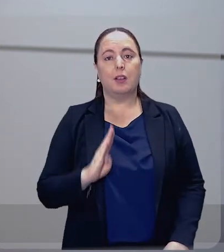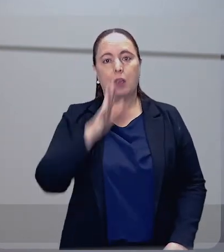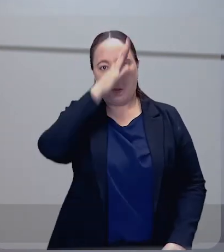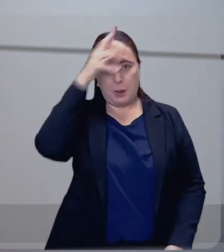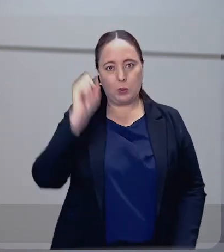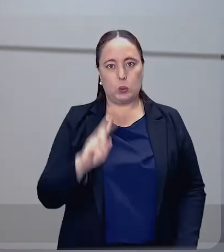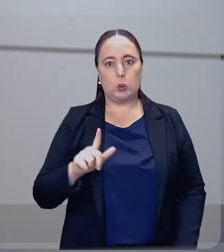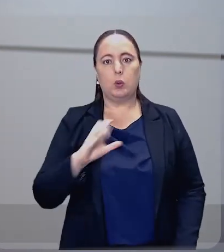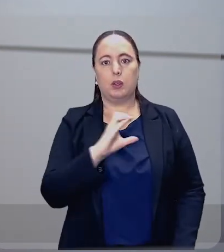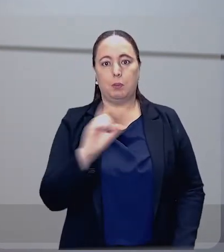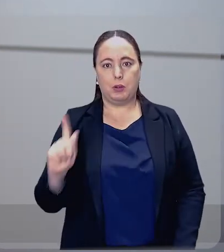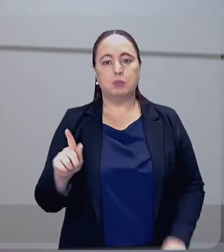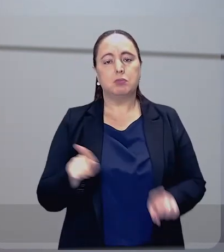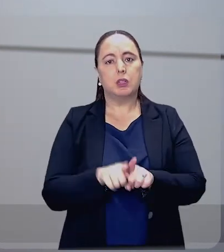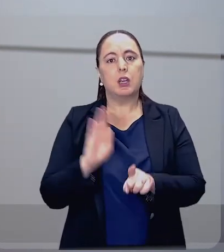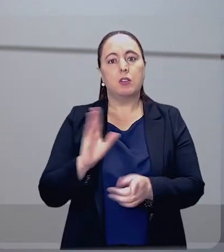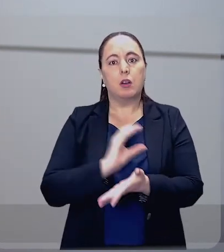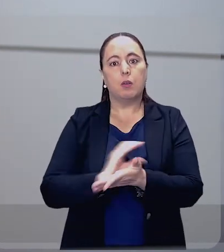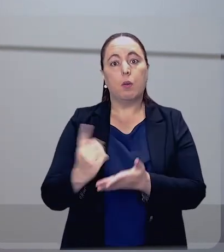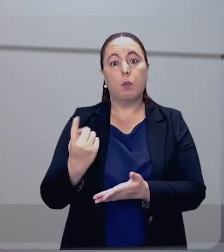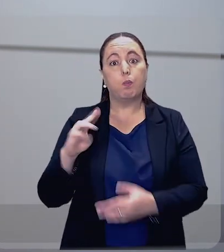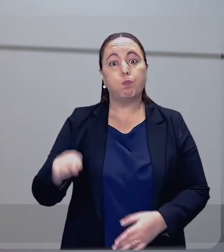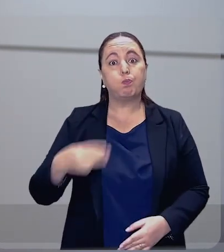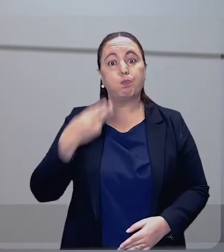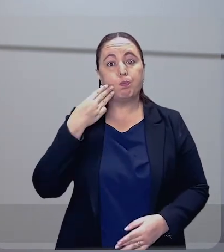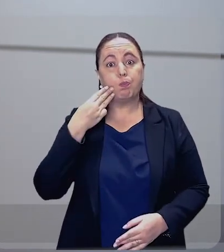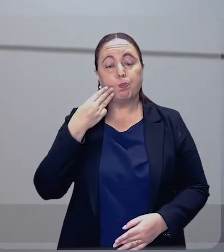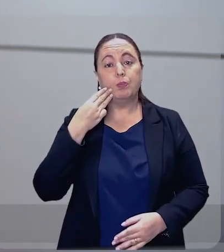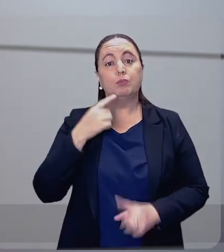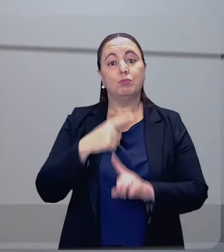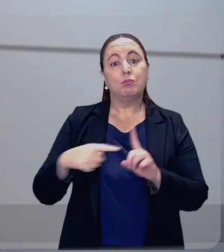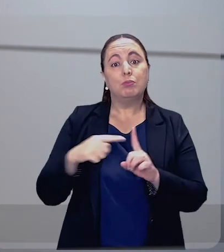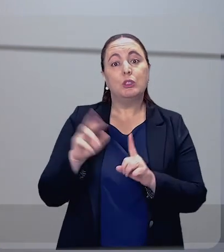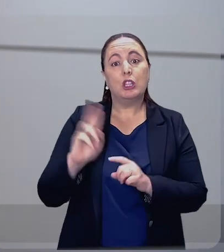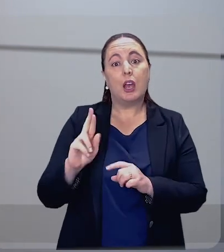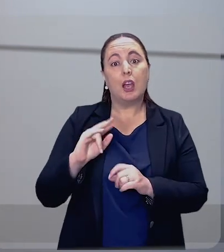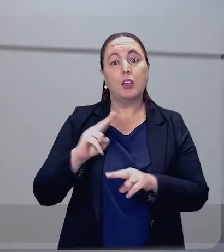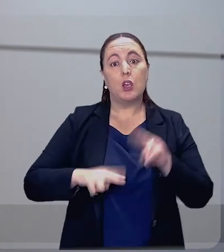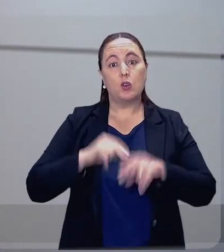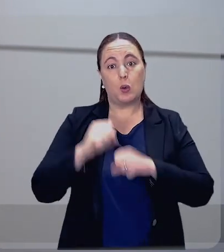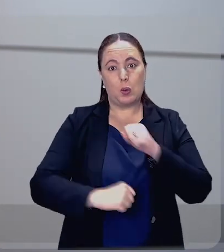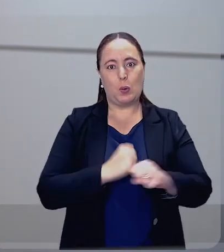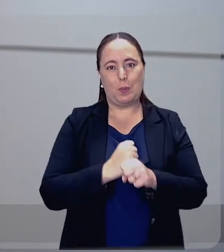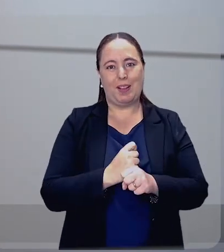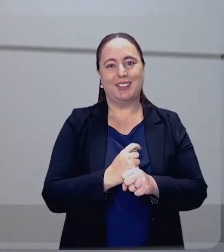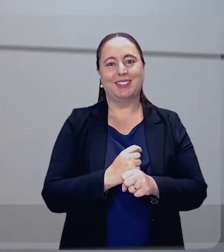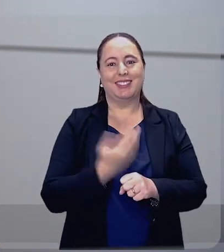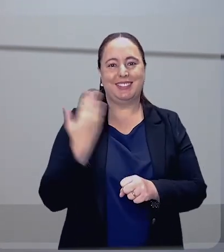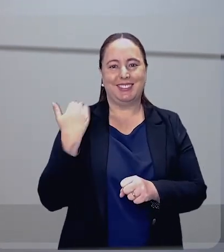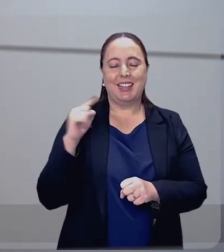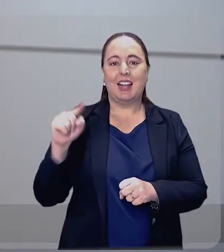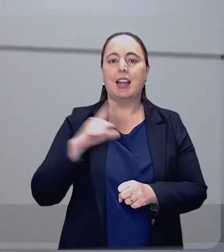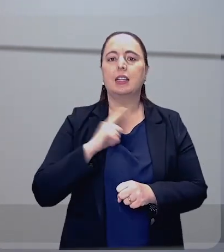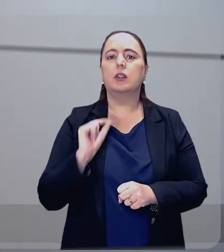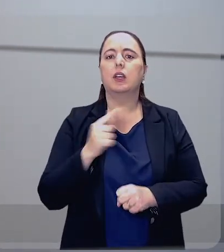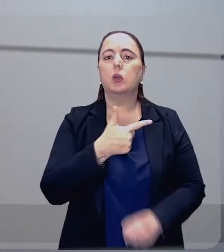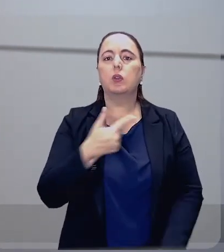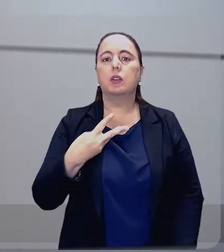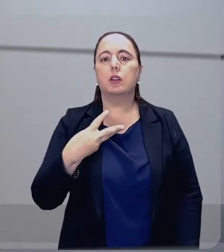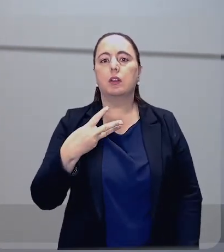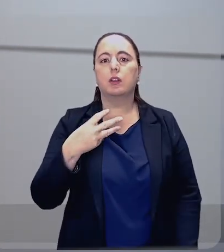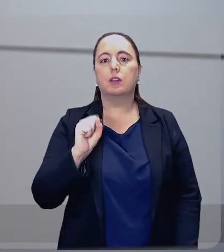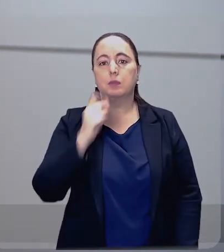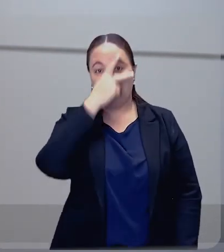de Campo Grande, no Mato Grosso do Sul, recebeu 1,5 milhão de reais em junho do ano passado. Lá, são 238